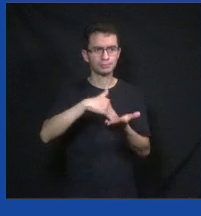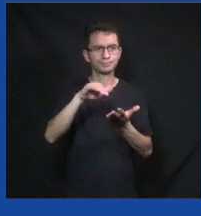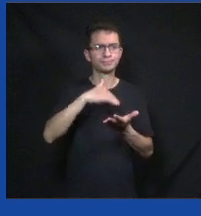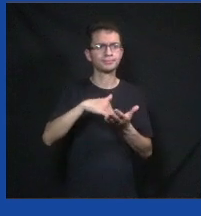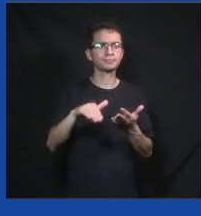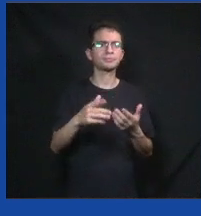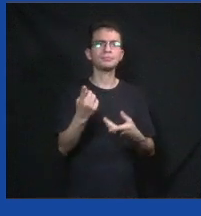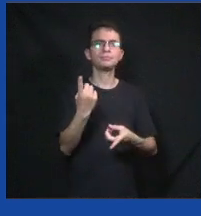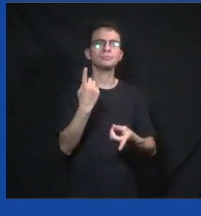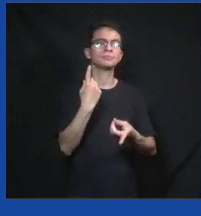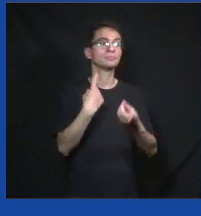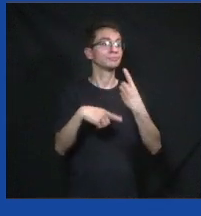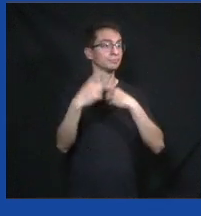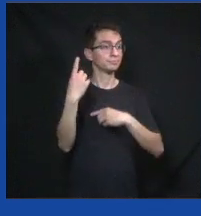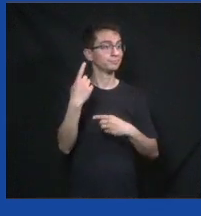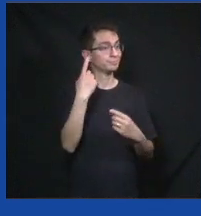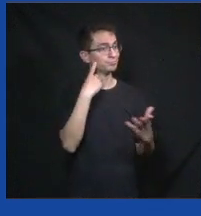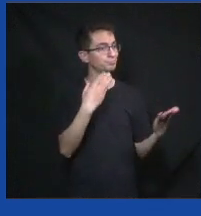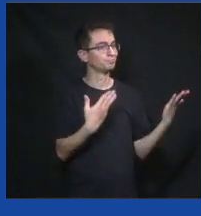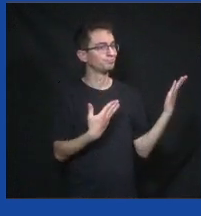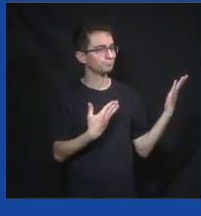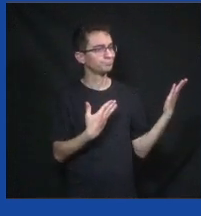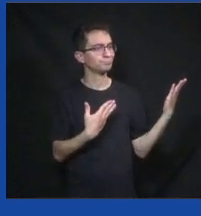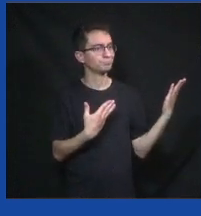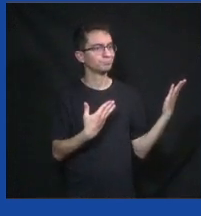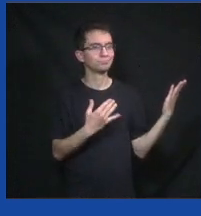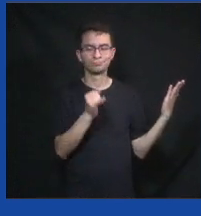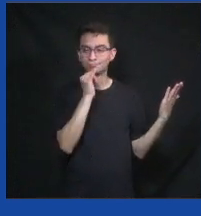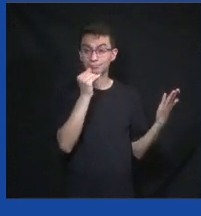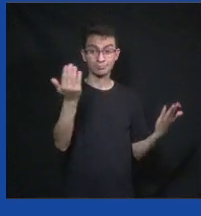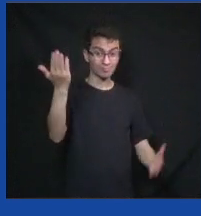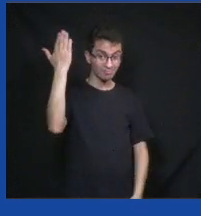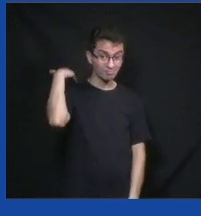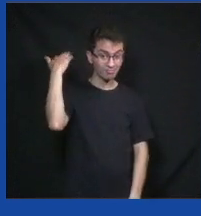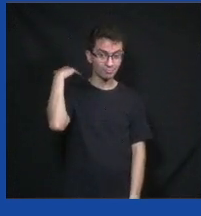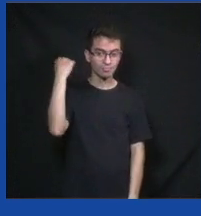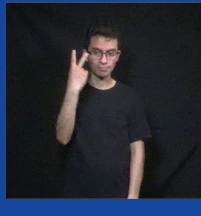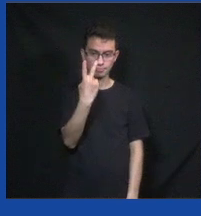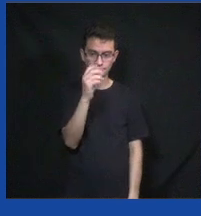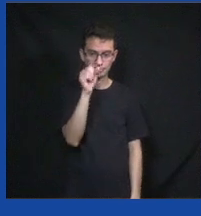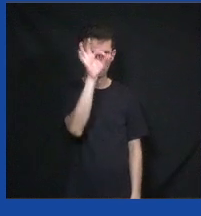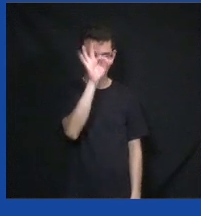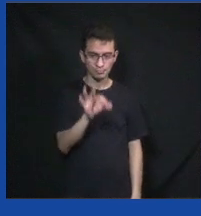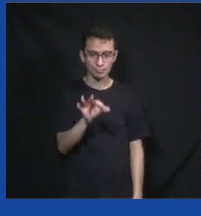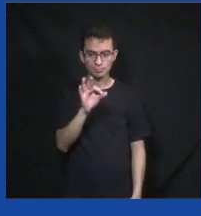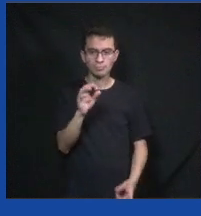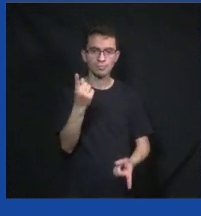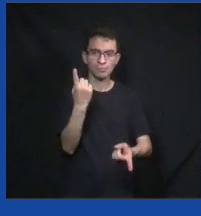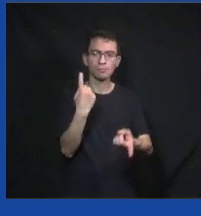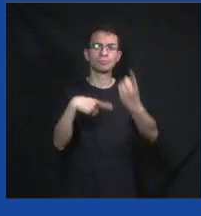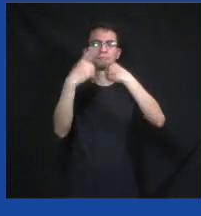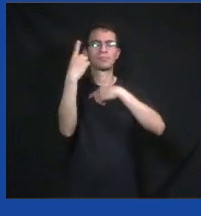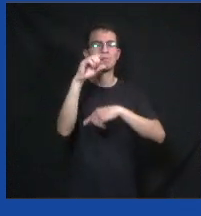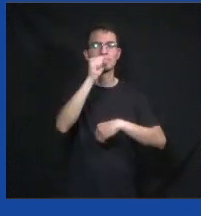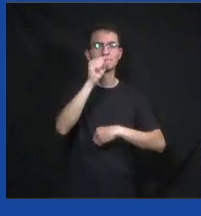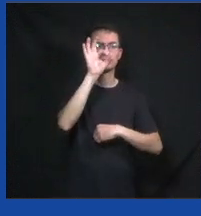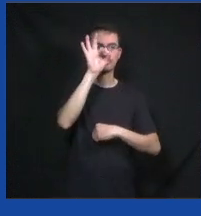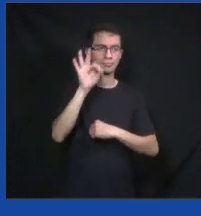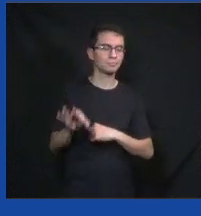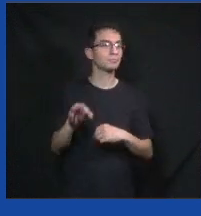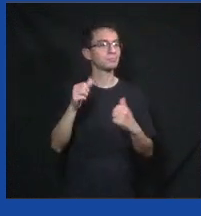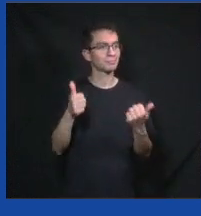uma mudança como essa. O que era uma resolução de 28% de todas as demandas, a gente consegue fazer isso se transformar em